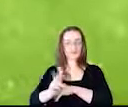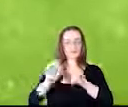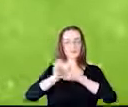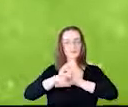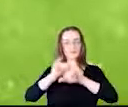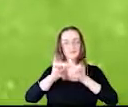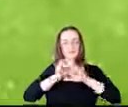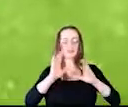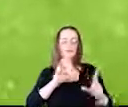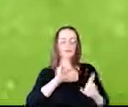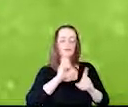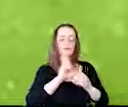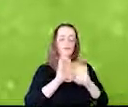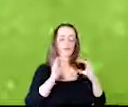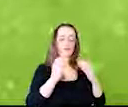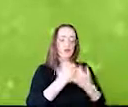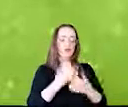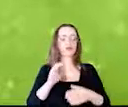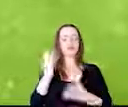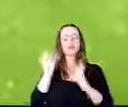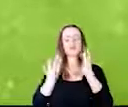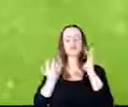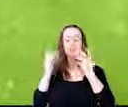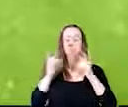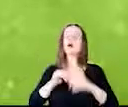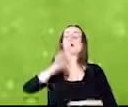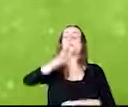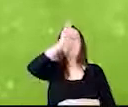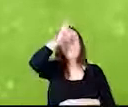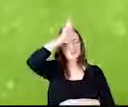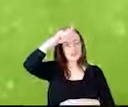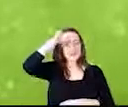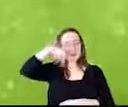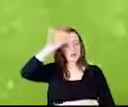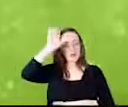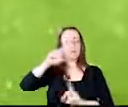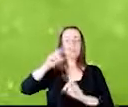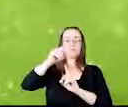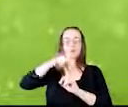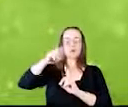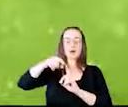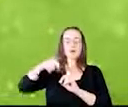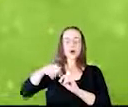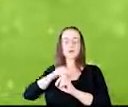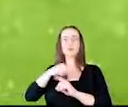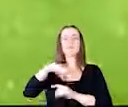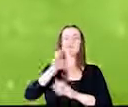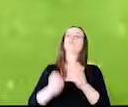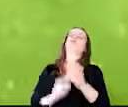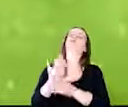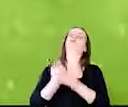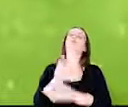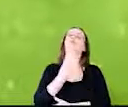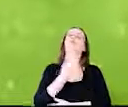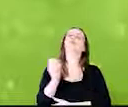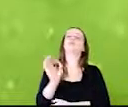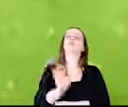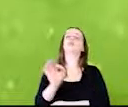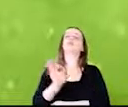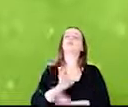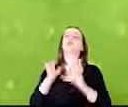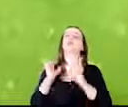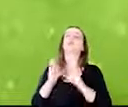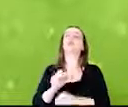clima. O Mato Grosso é o maior produtor de soja do Brasil, mas nós produzimos 30% de toda a soja